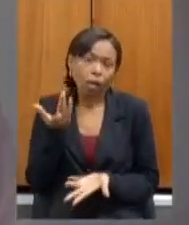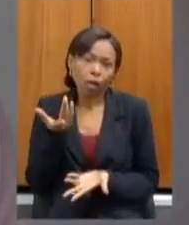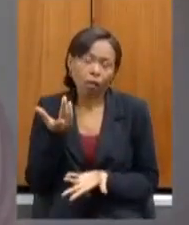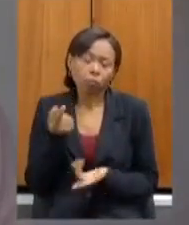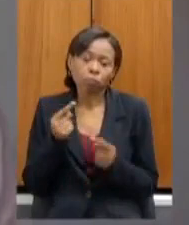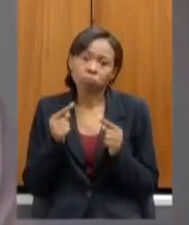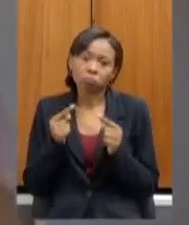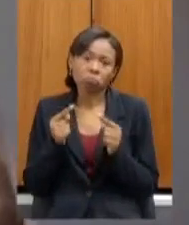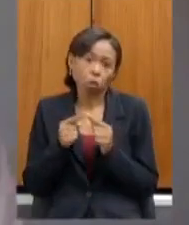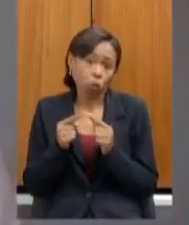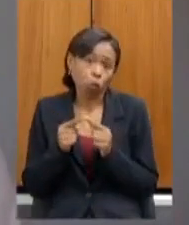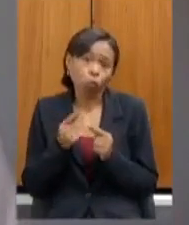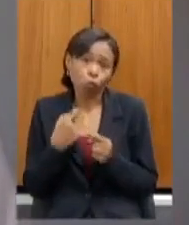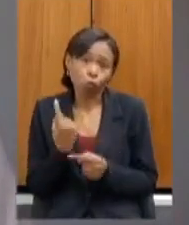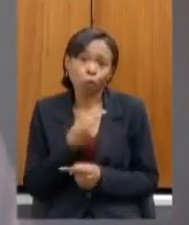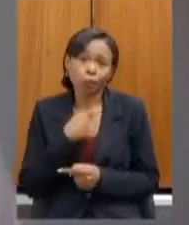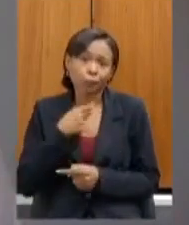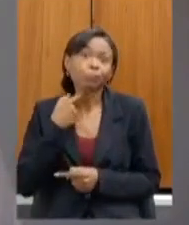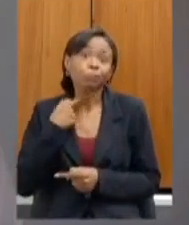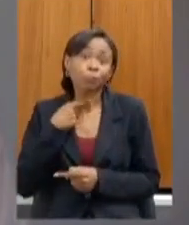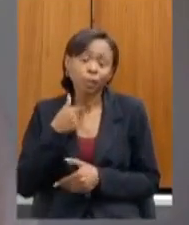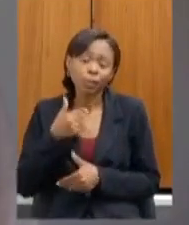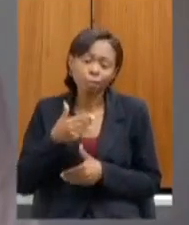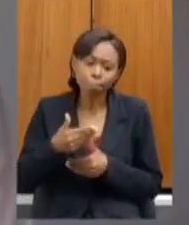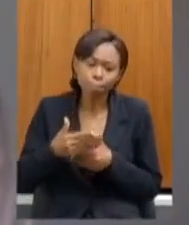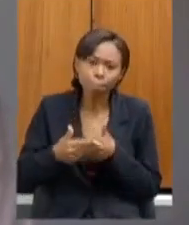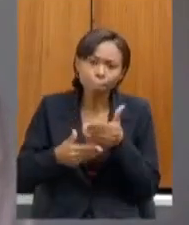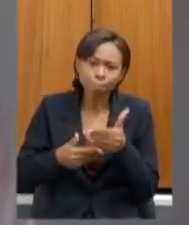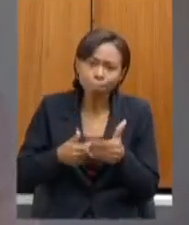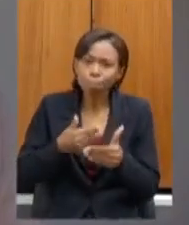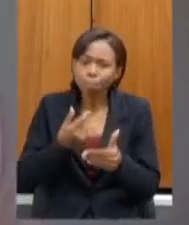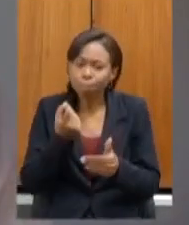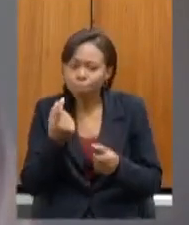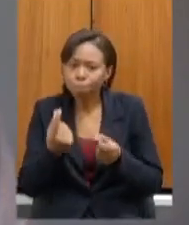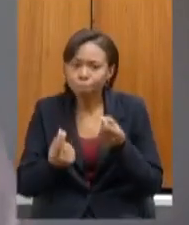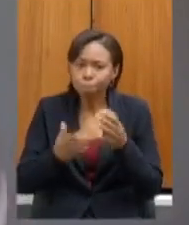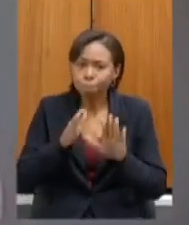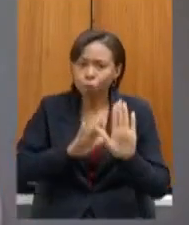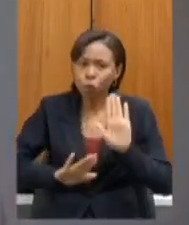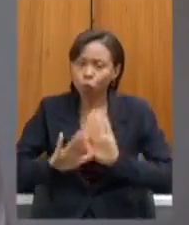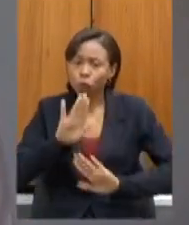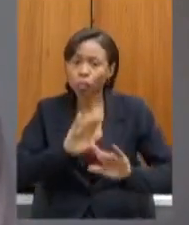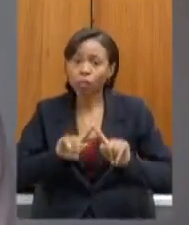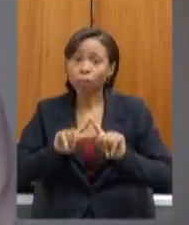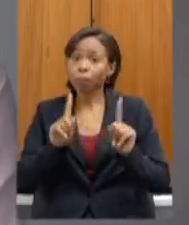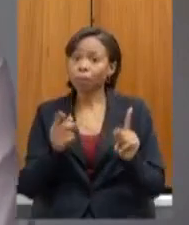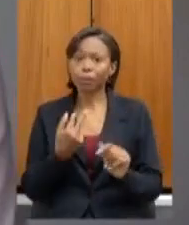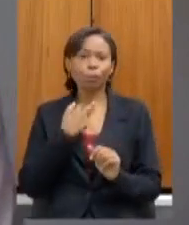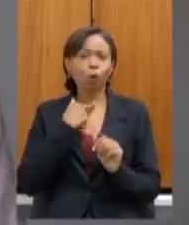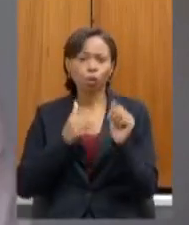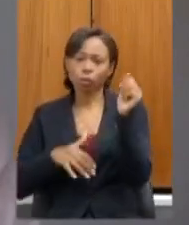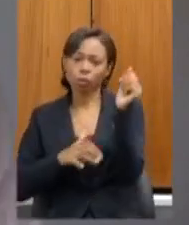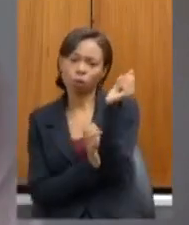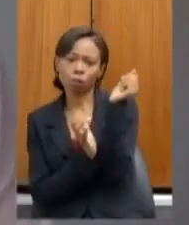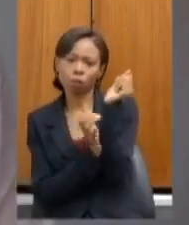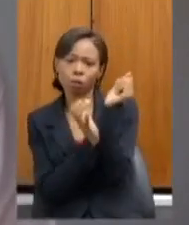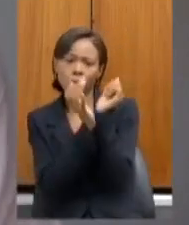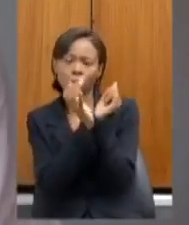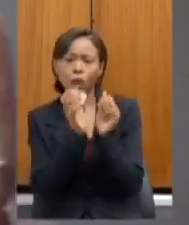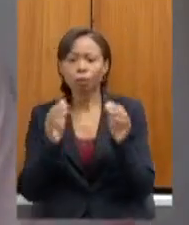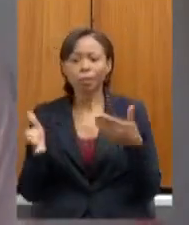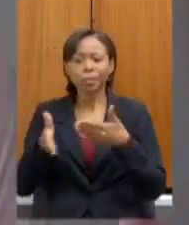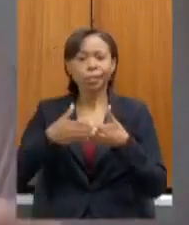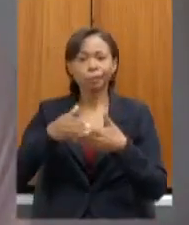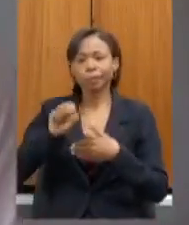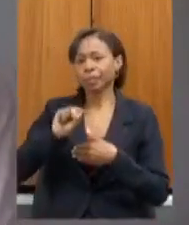por nós de forma progressiva e muito cuidadosa nós não podemos ter um risco burocrático como o fechamento do CIAF